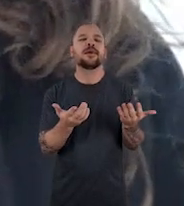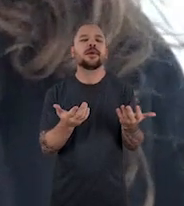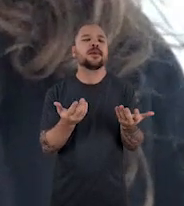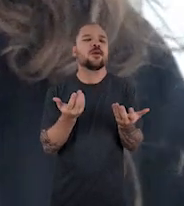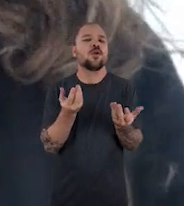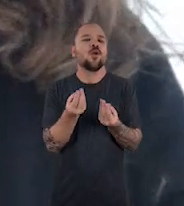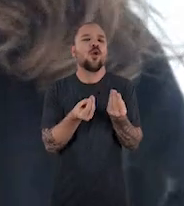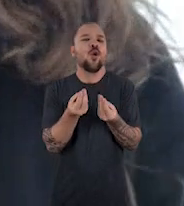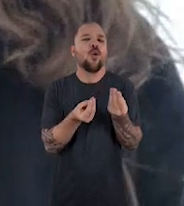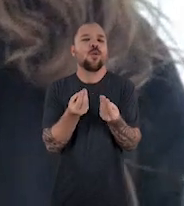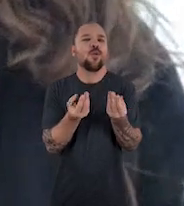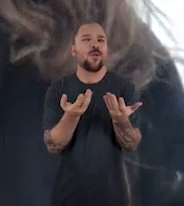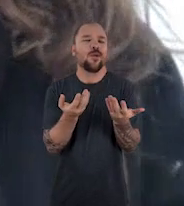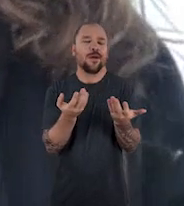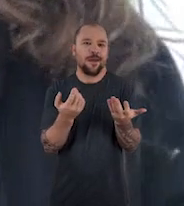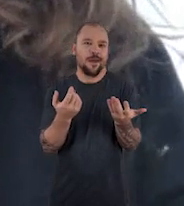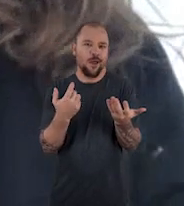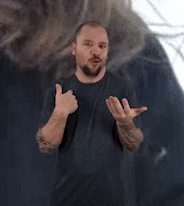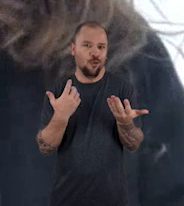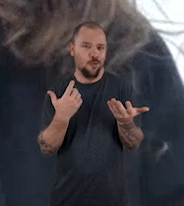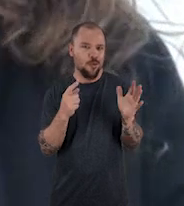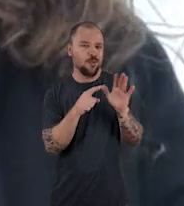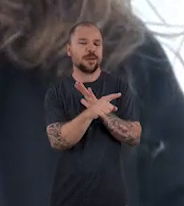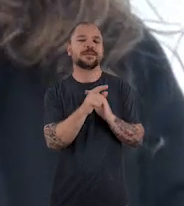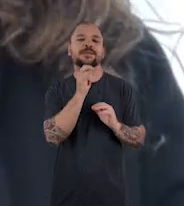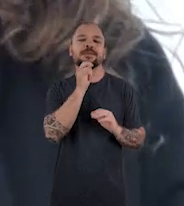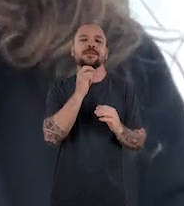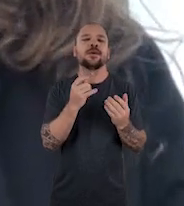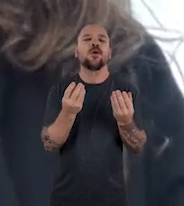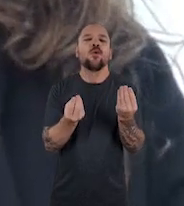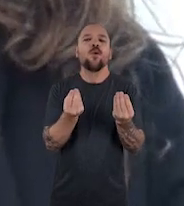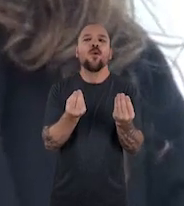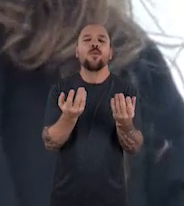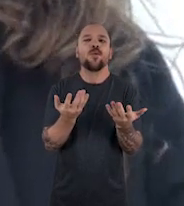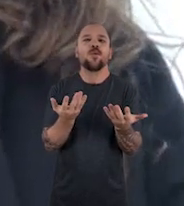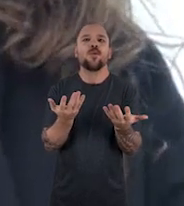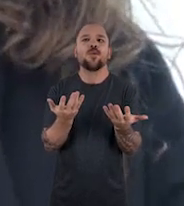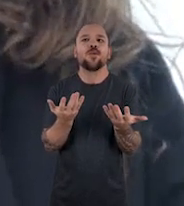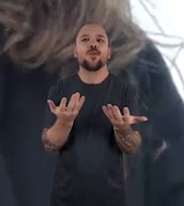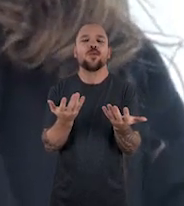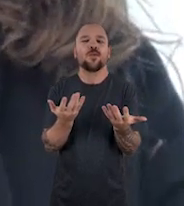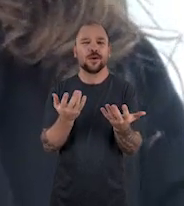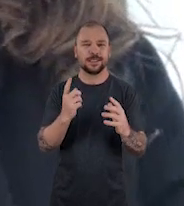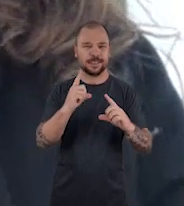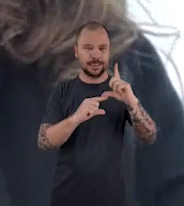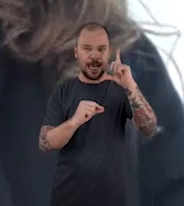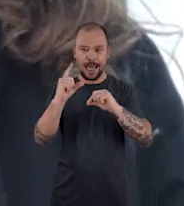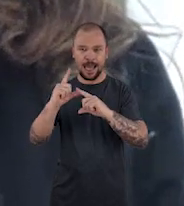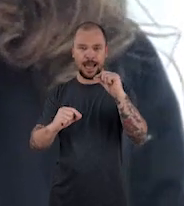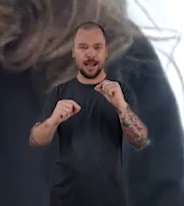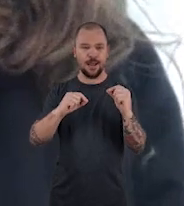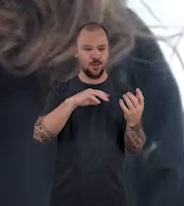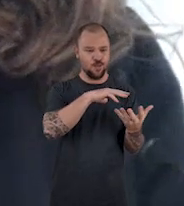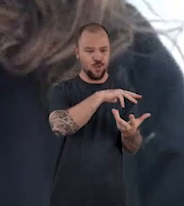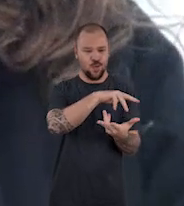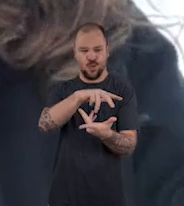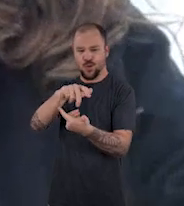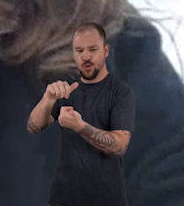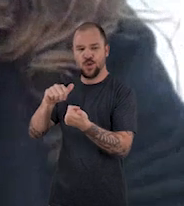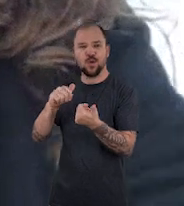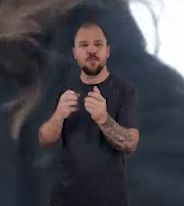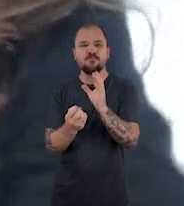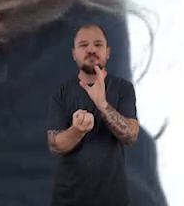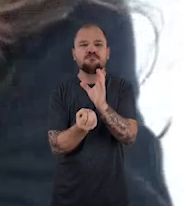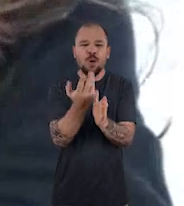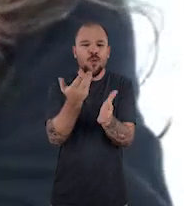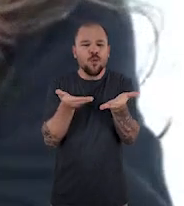Ah. Então, a coisa que mais me pergunta é sobre como, da galáxia, né, do